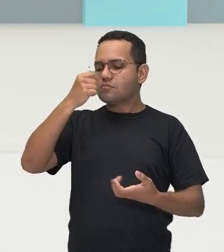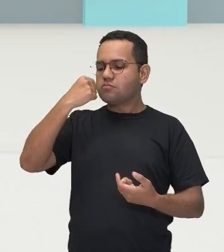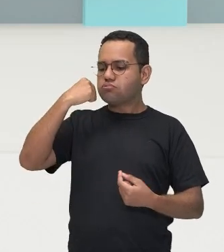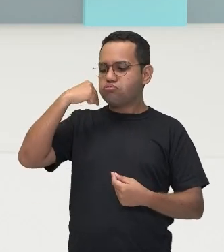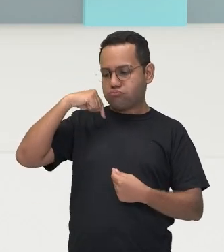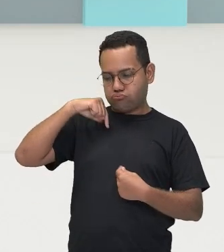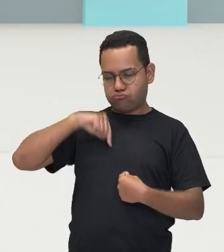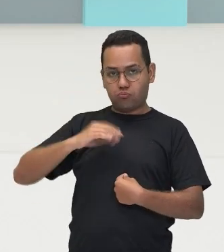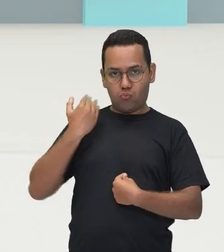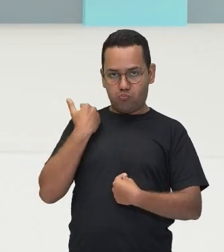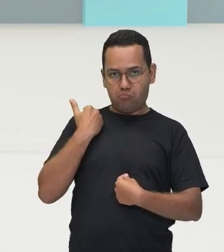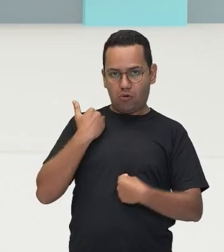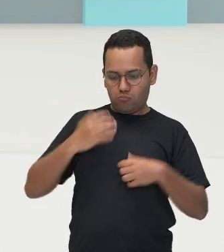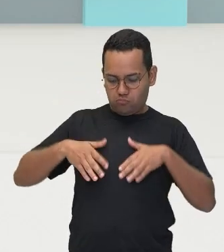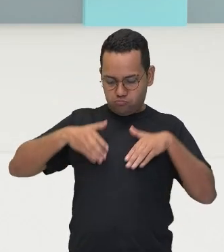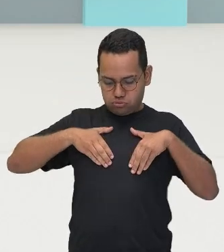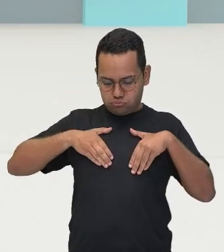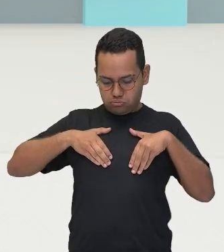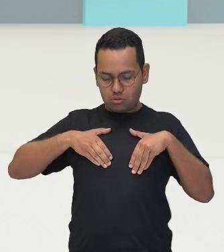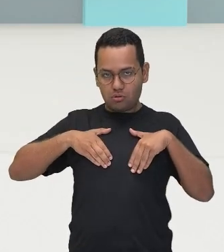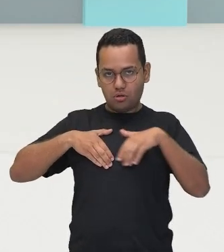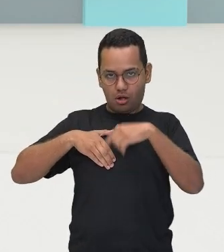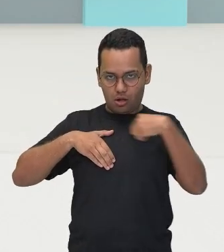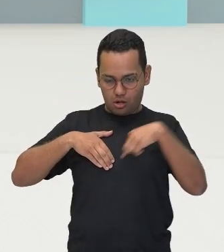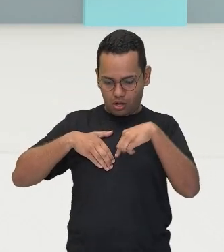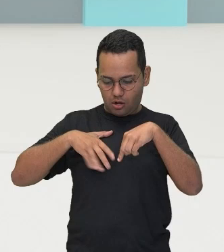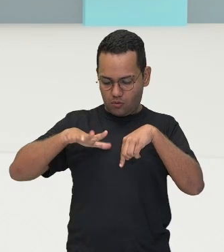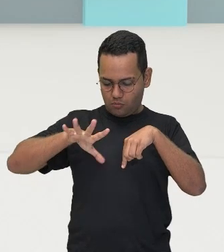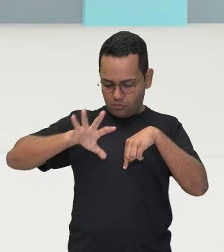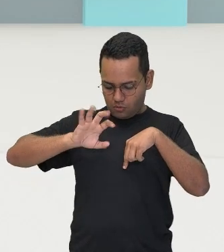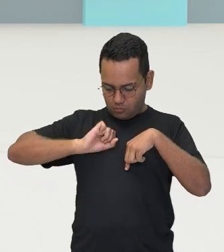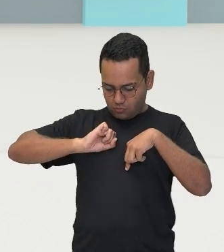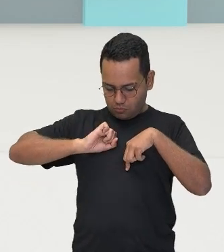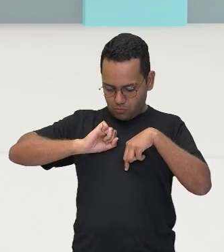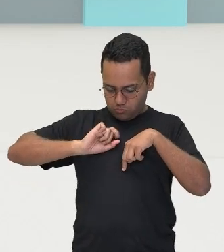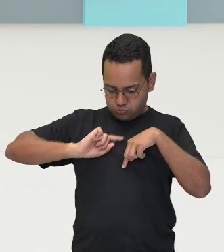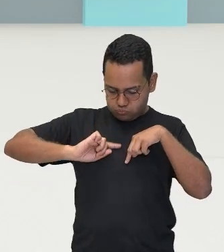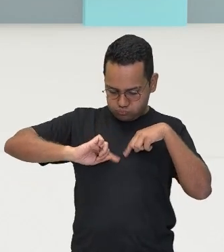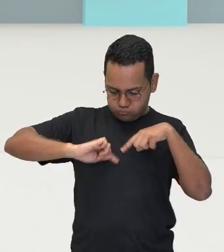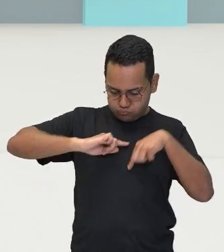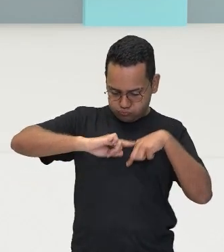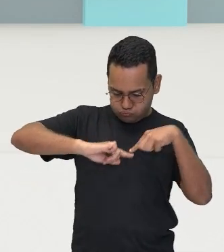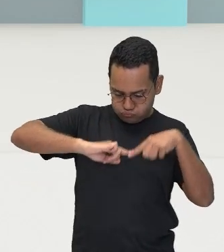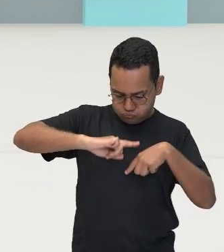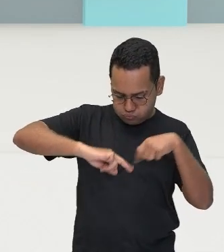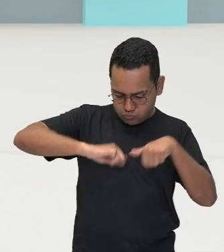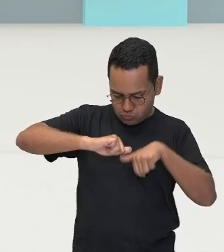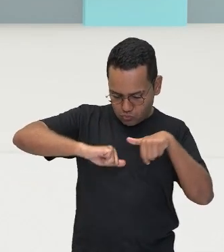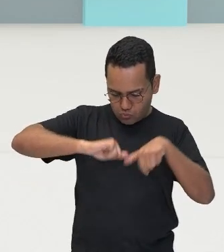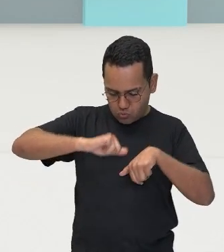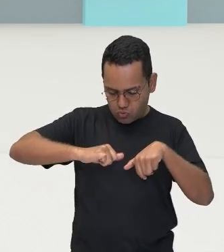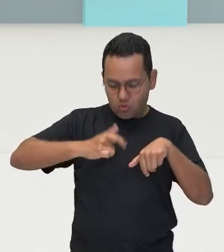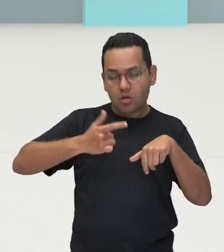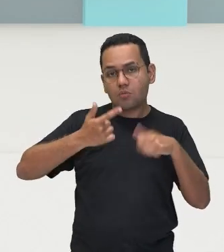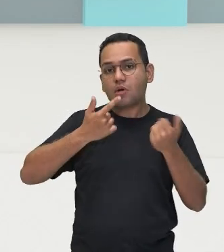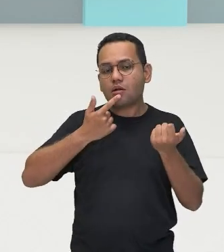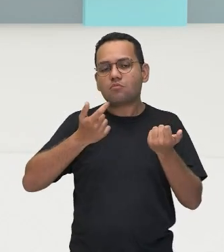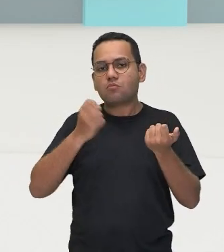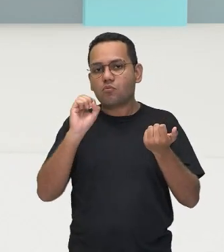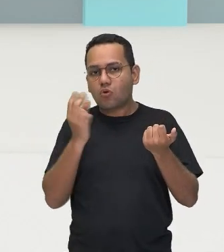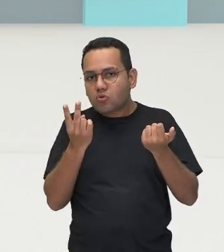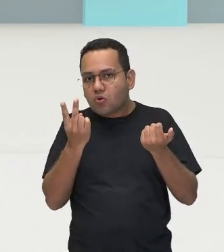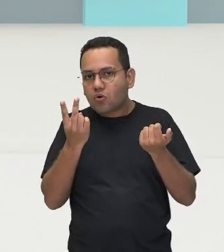entra o oxigênio, né, na parte pulmonar, opa, vai para a corrente sanguínea e ali sai o quê? O gás ruim, que é o gás